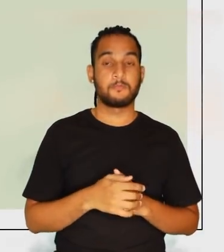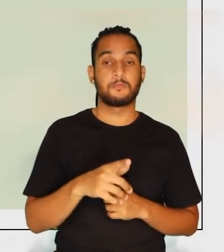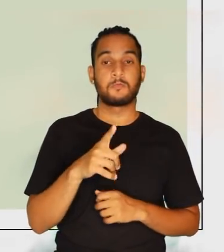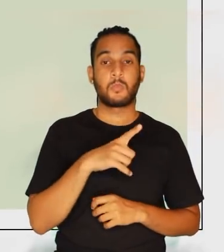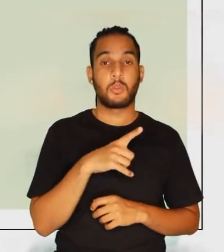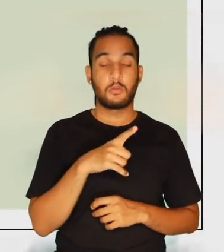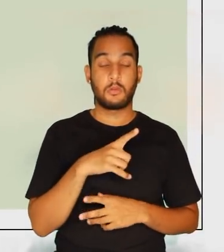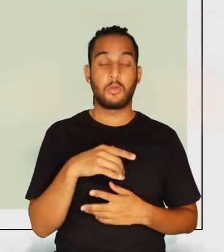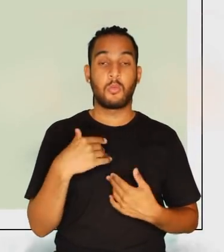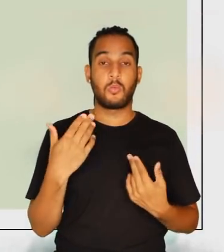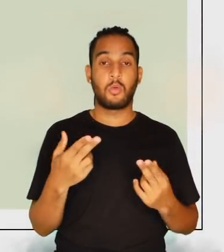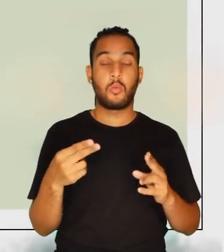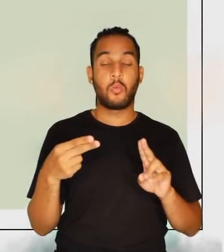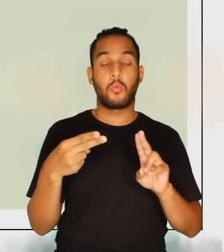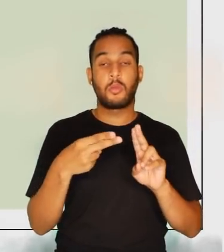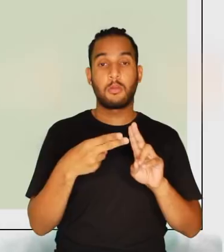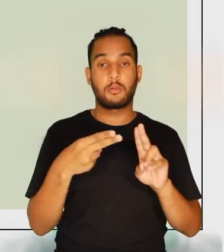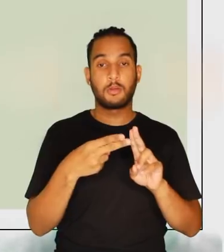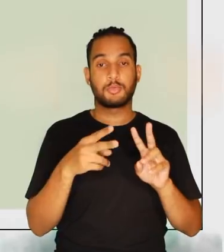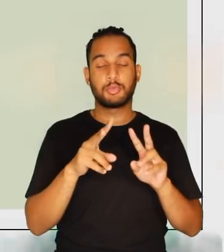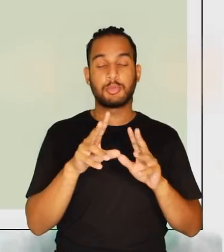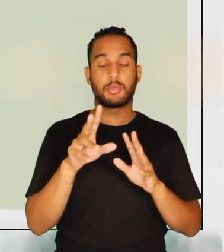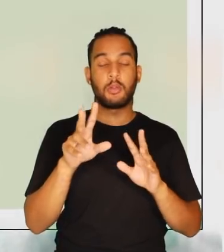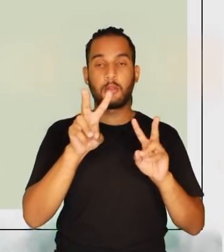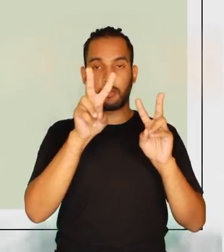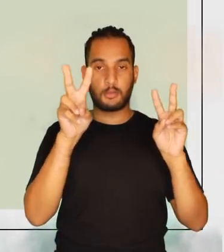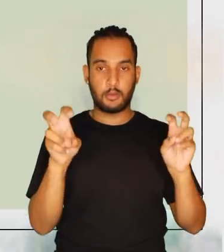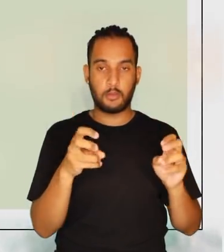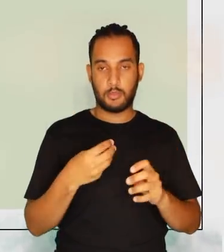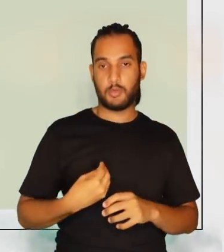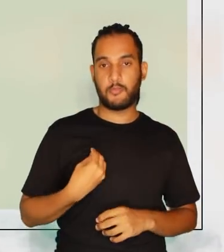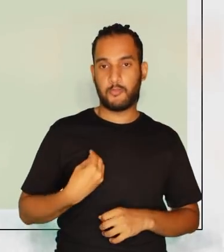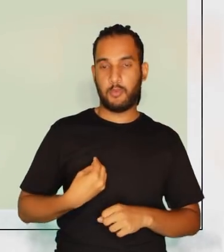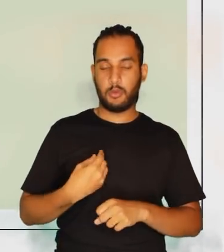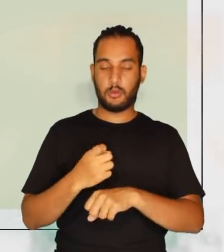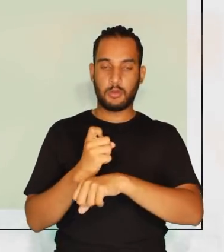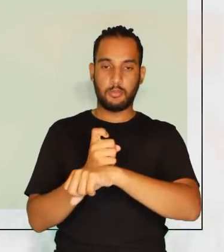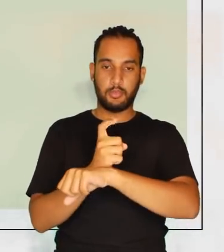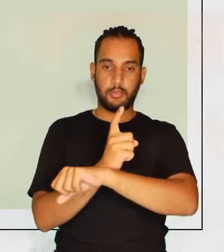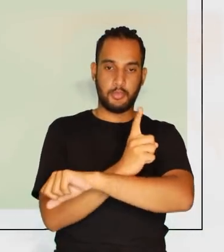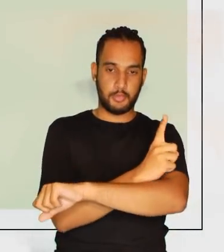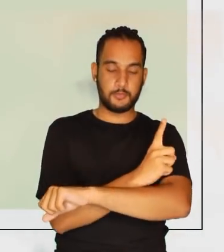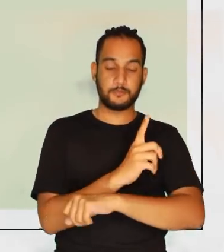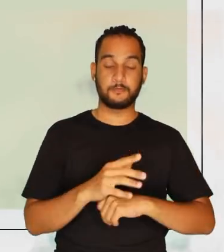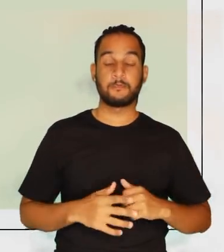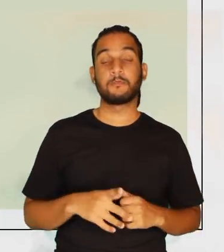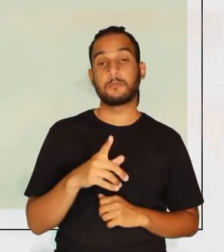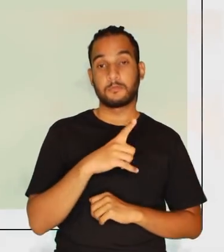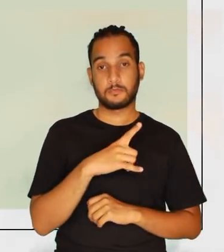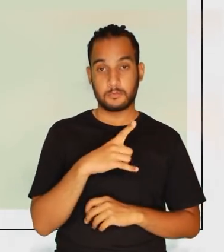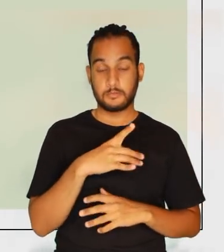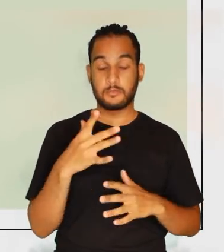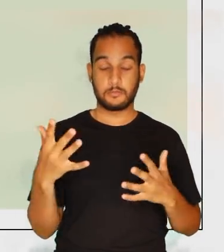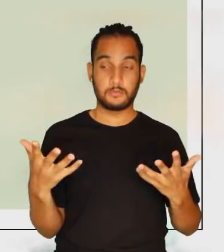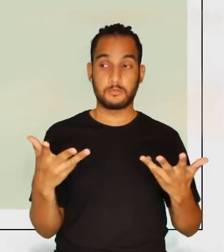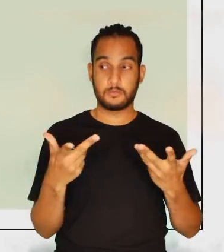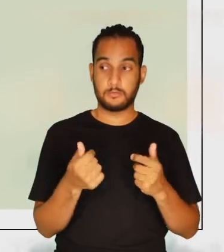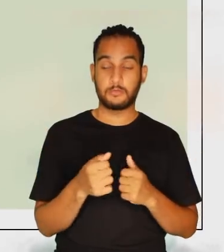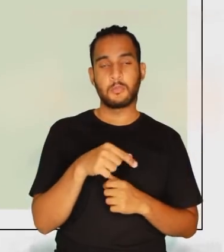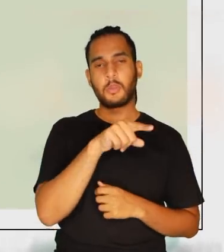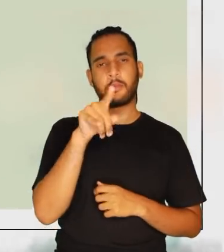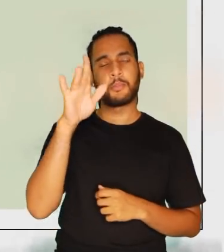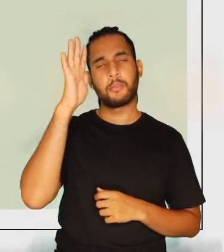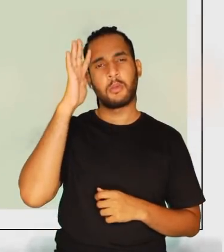Aqui, o exemplo de unidade temática, vida e evolução. Aqui, temos essa habilidade.